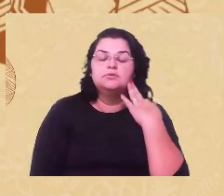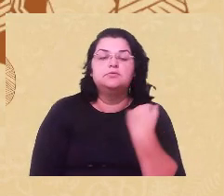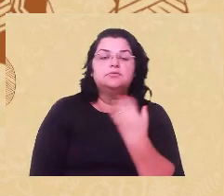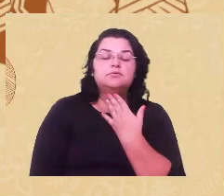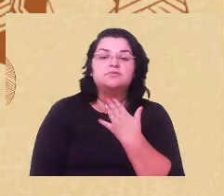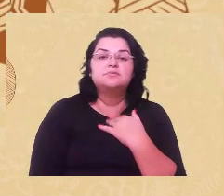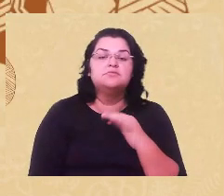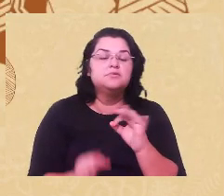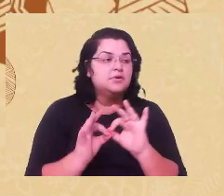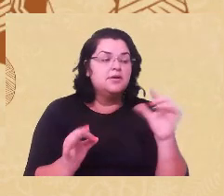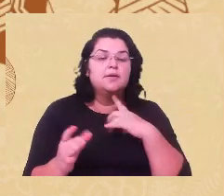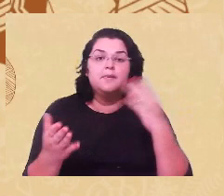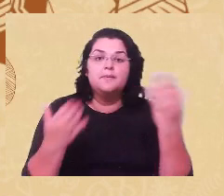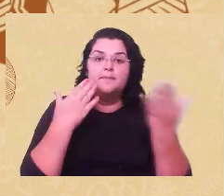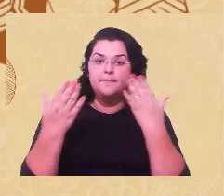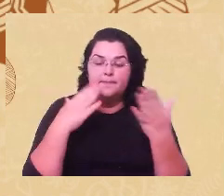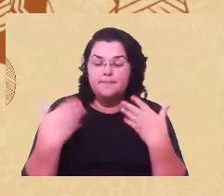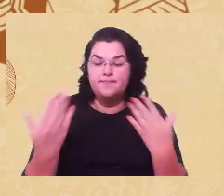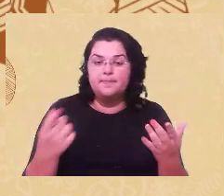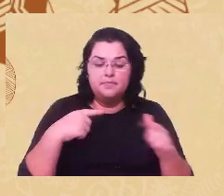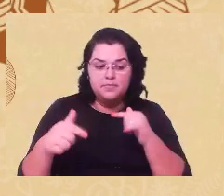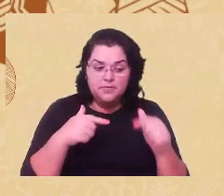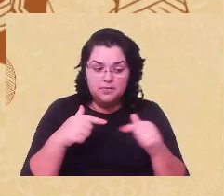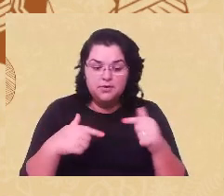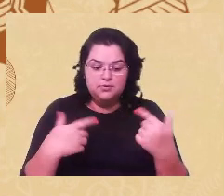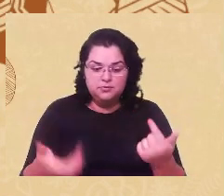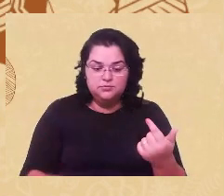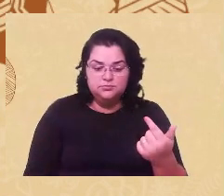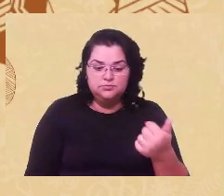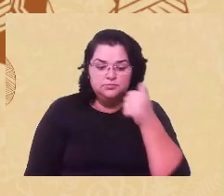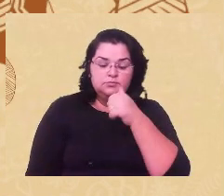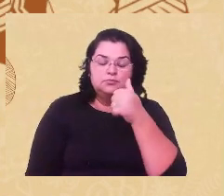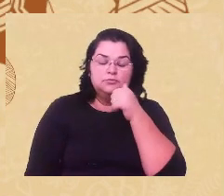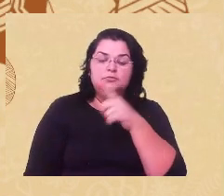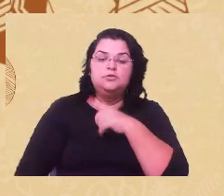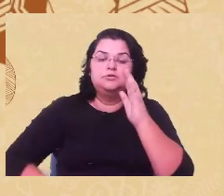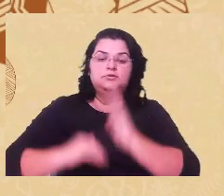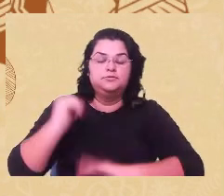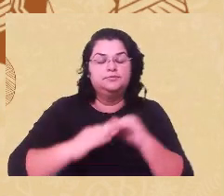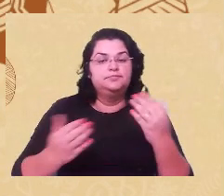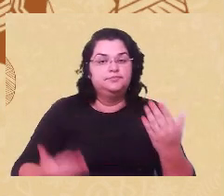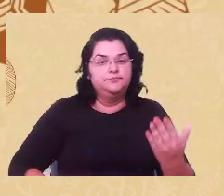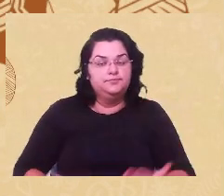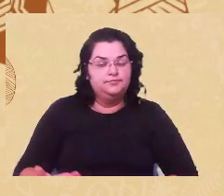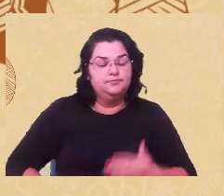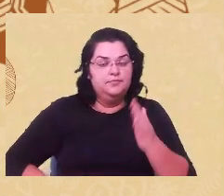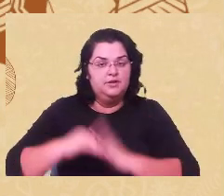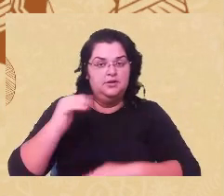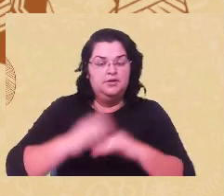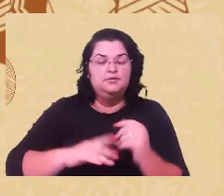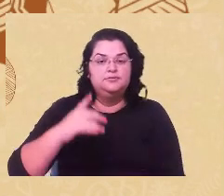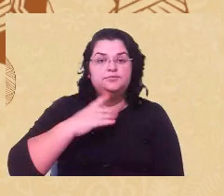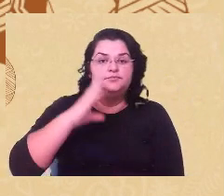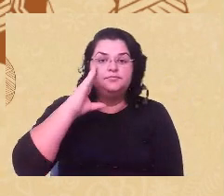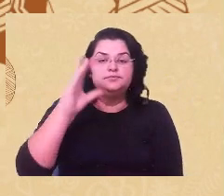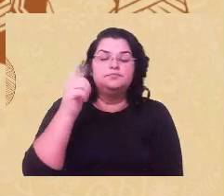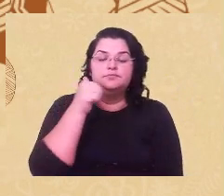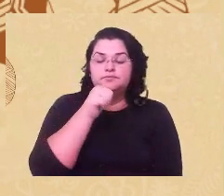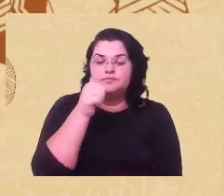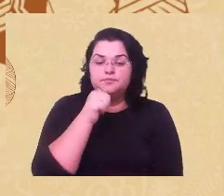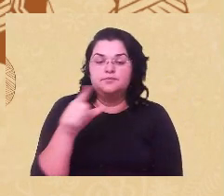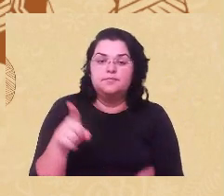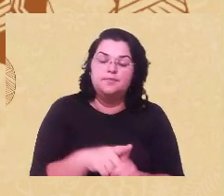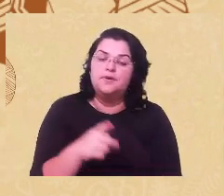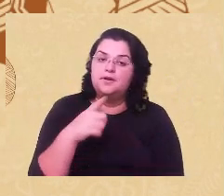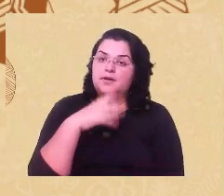as psicólogas nesses serviços e quem são as mulheres que usam esses serviços. Nossa categoria é majoritariamente feminina, mas também é majoritariamente